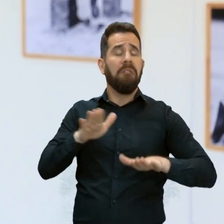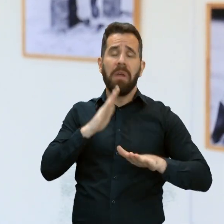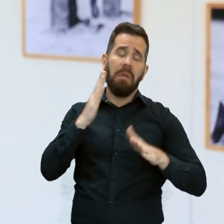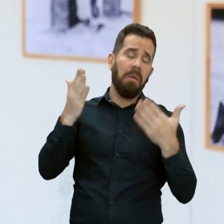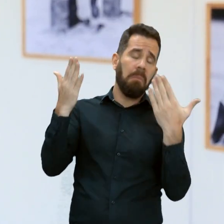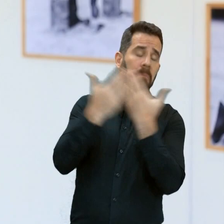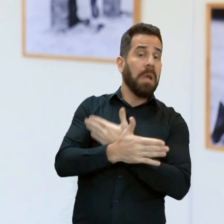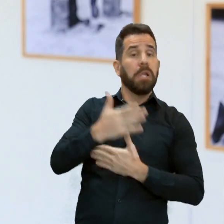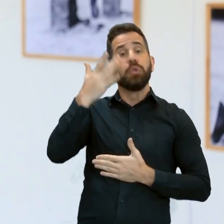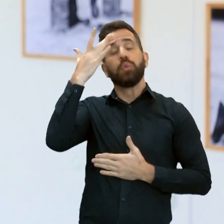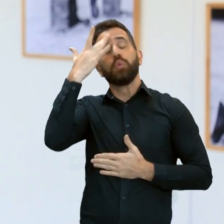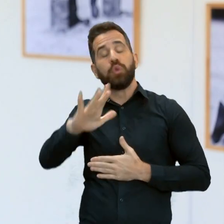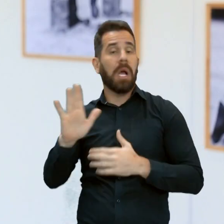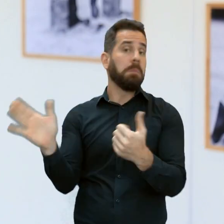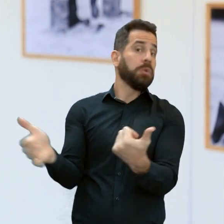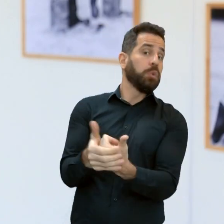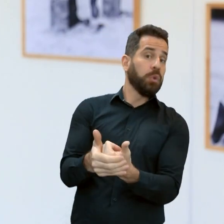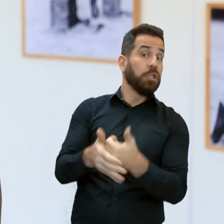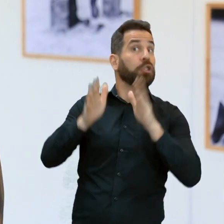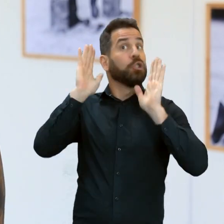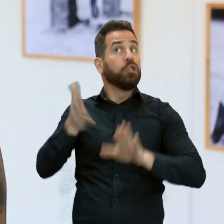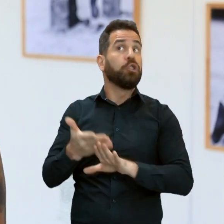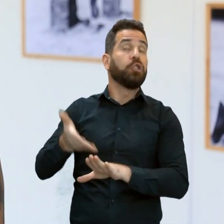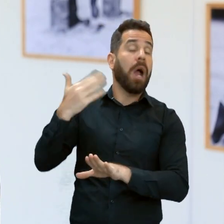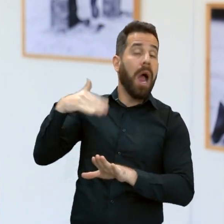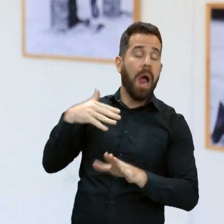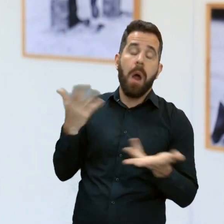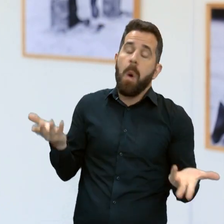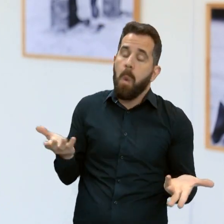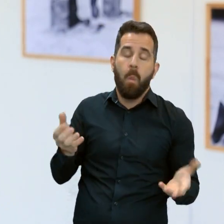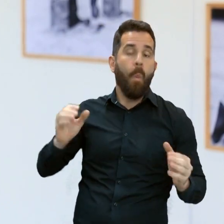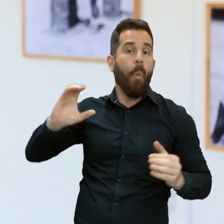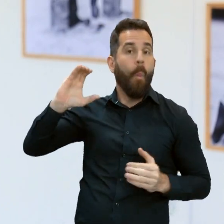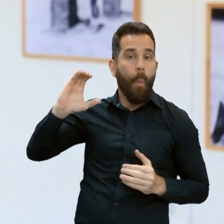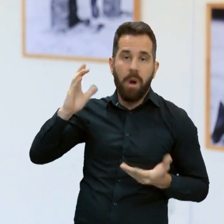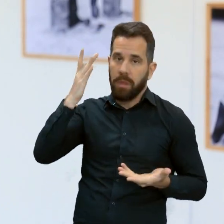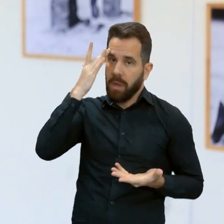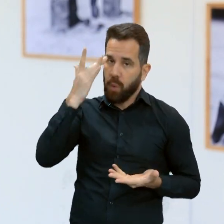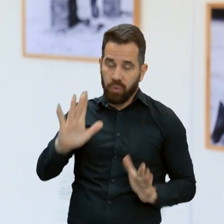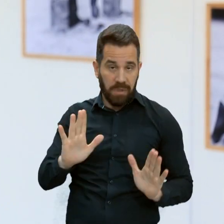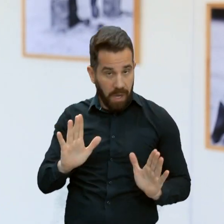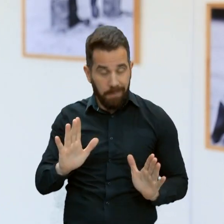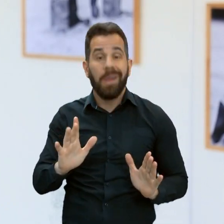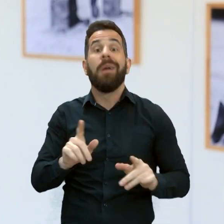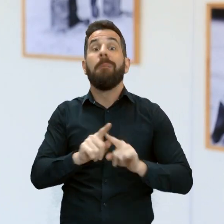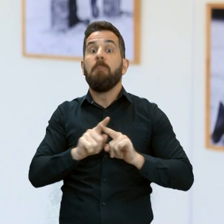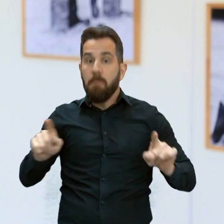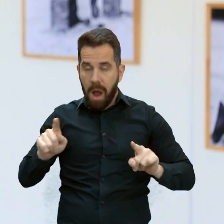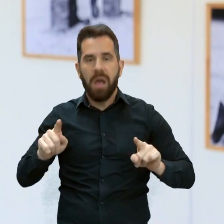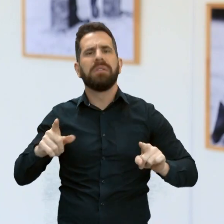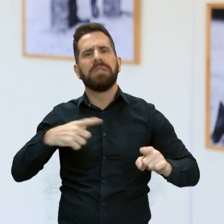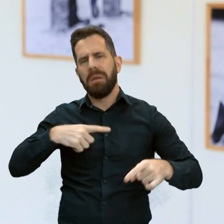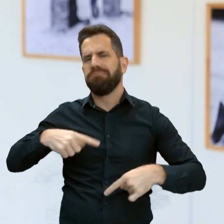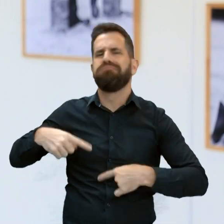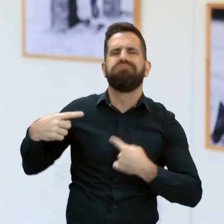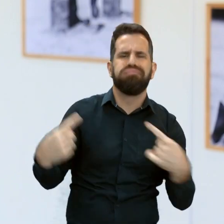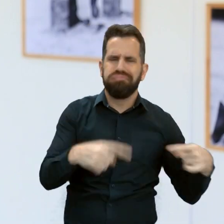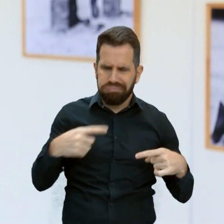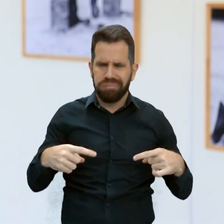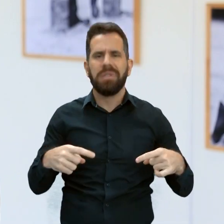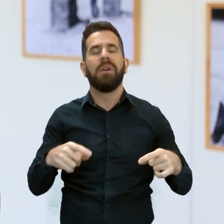consegue saber o que está acontecendo, o que já aconteceu. Então a discussão, a visibilidade das culturas, das etnias